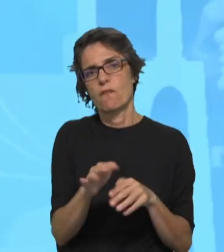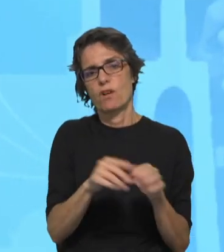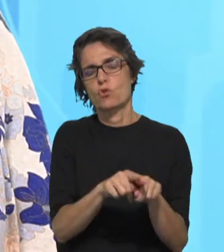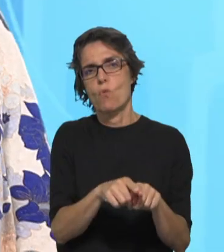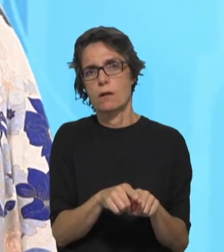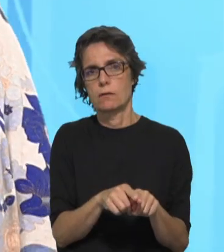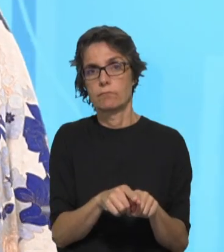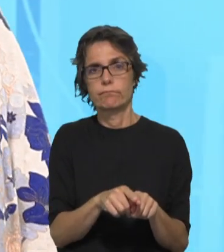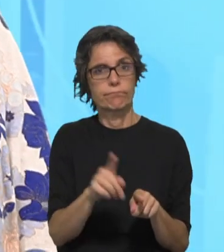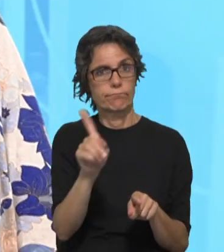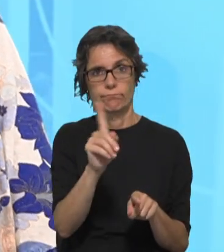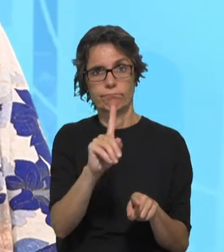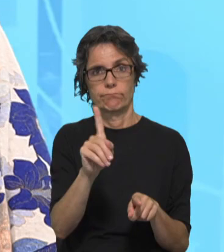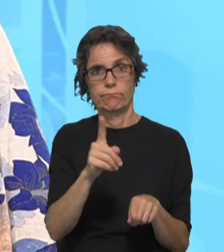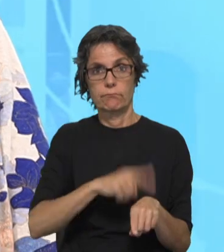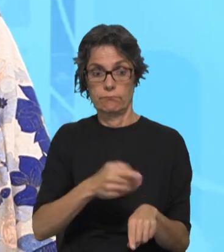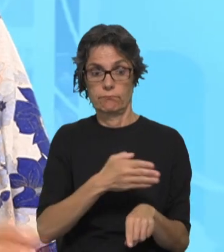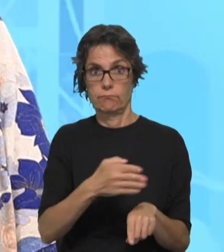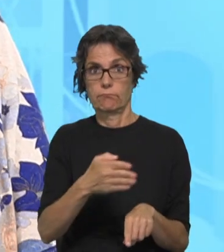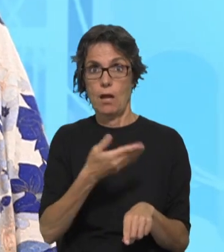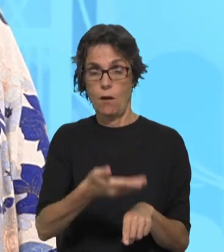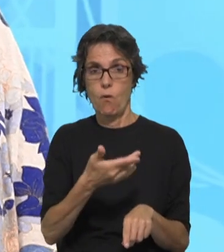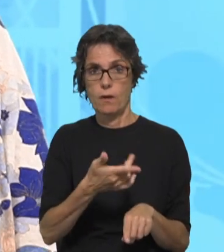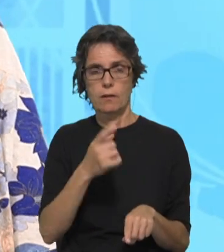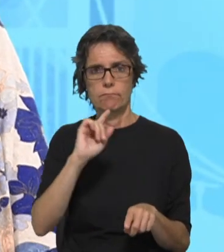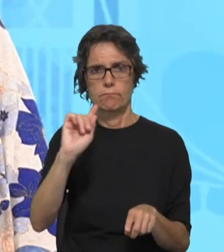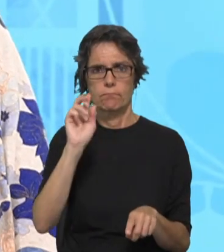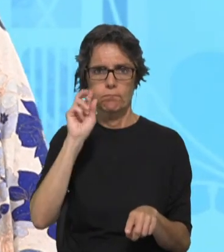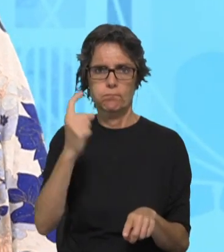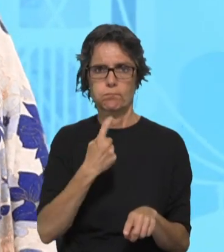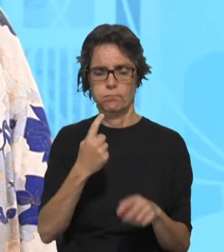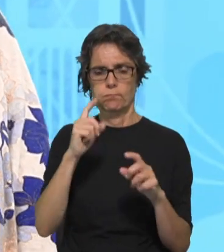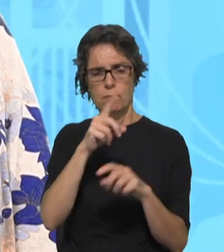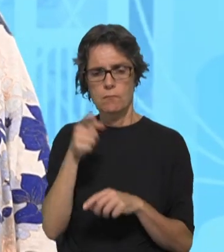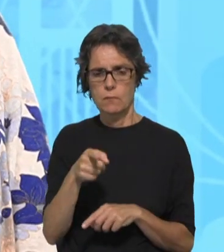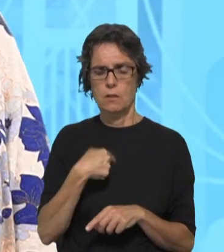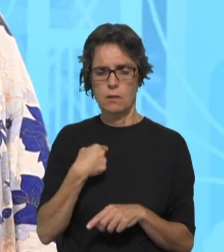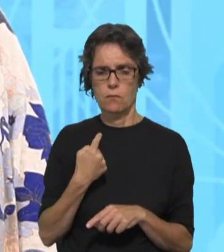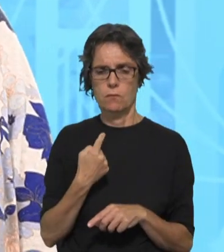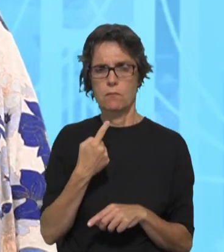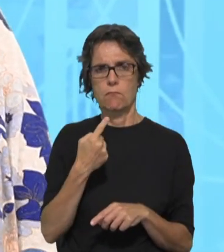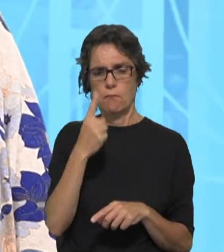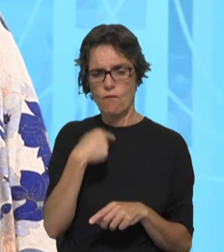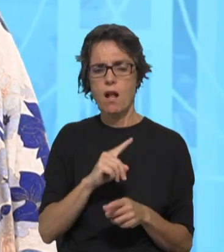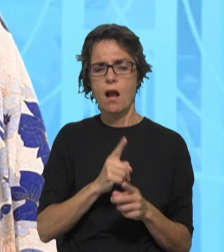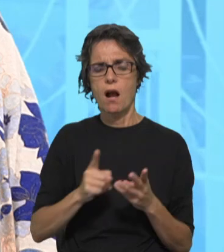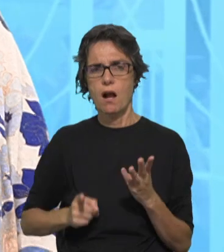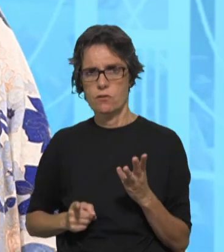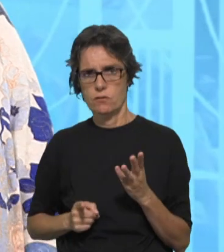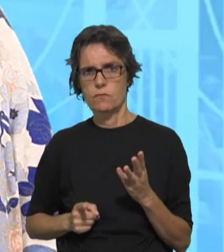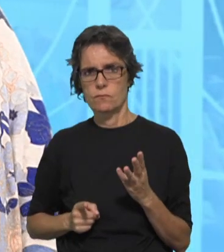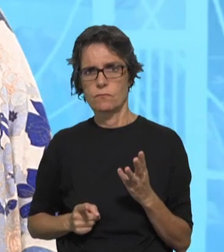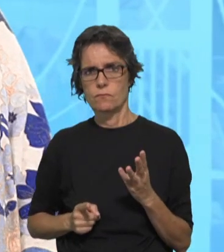aceitarmos que nos temos que interrogar porque quer ações, quer omissões têm consequências e elas estão à vista.